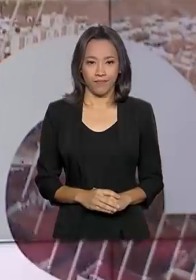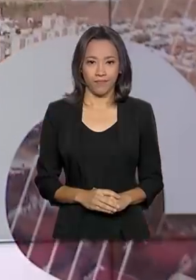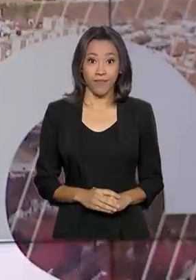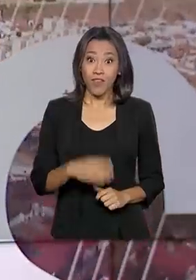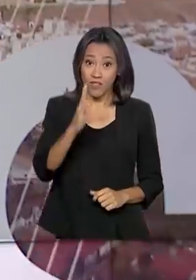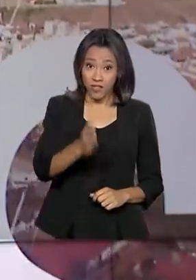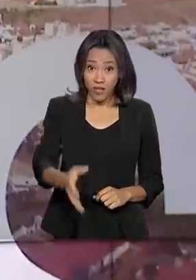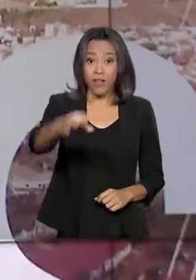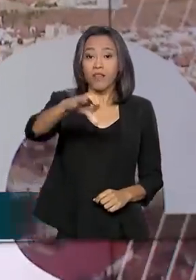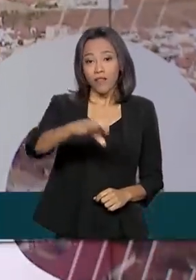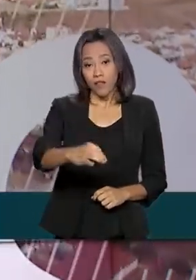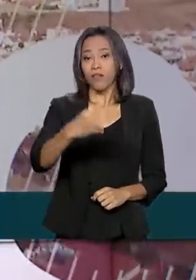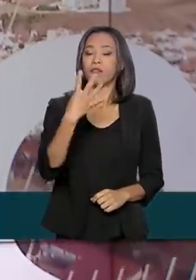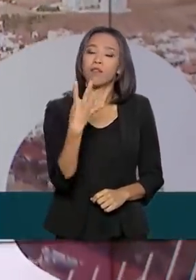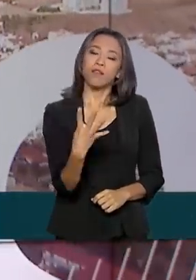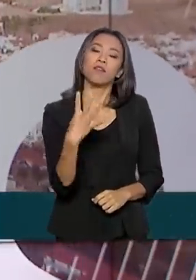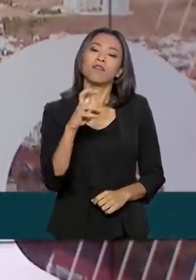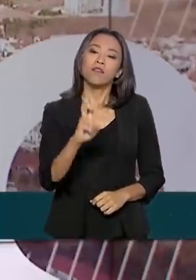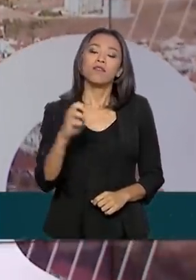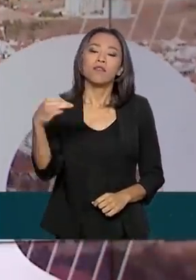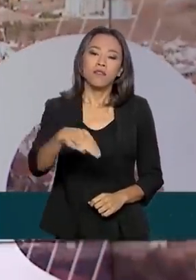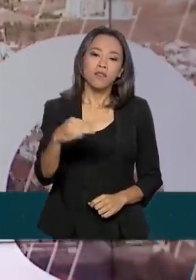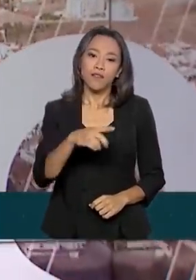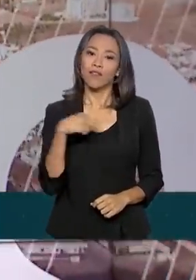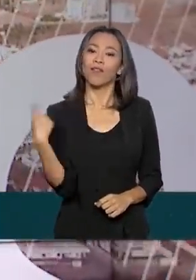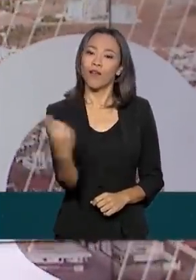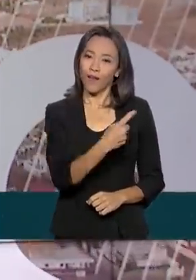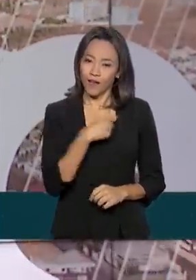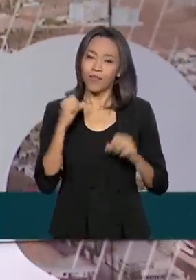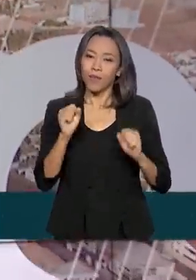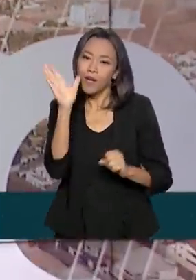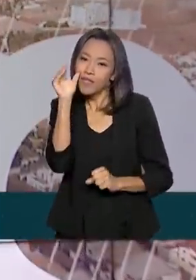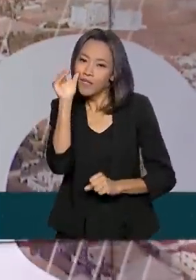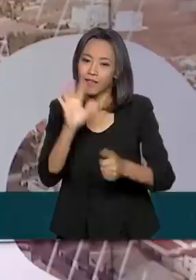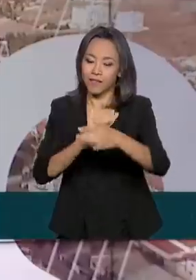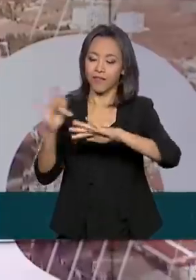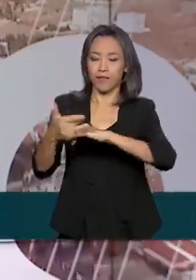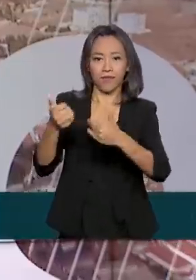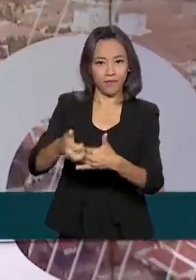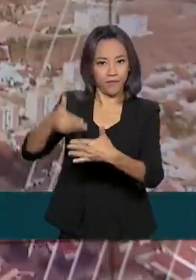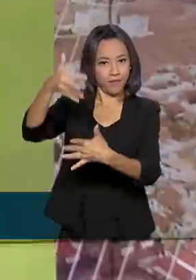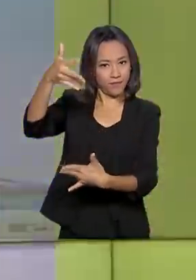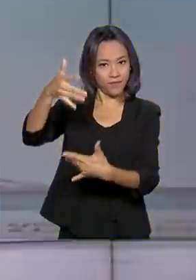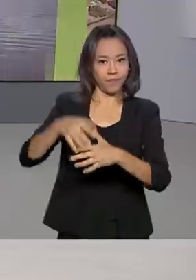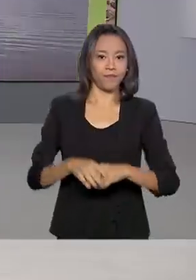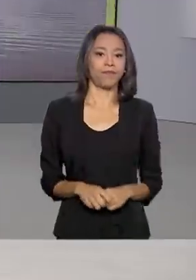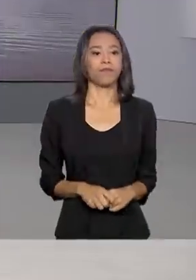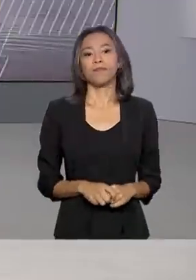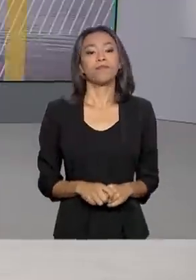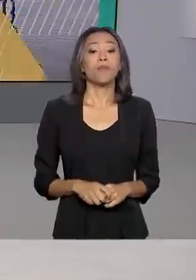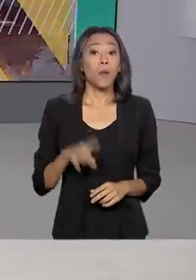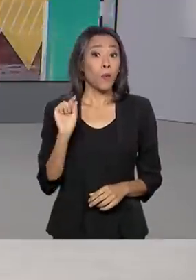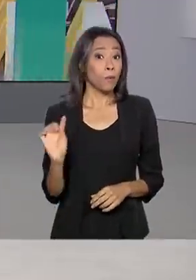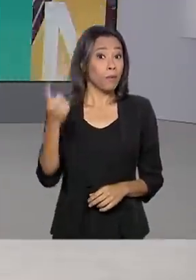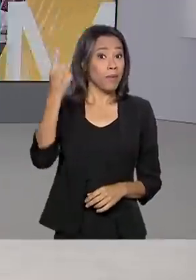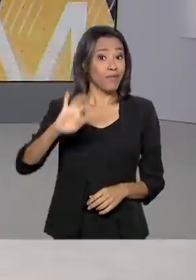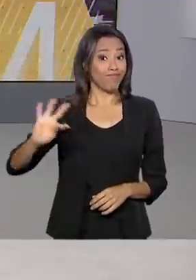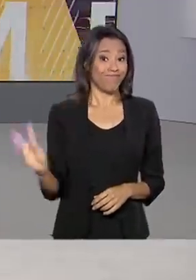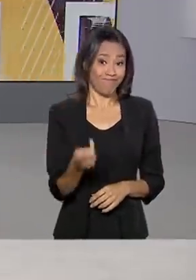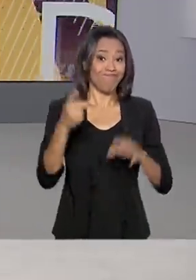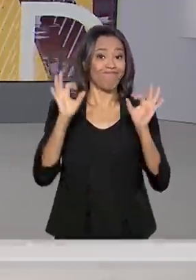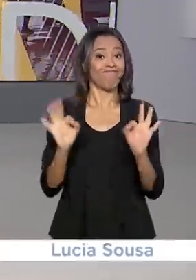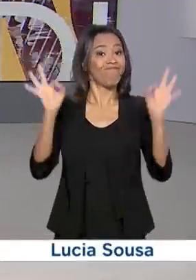São 9 horas e 45 minutos. Estamos ao vivo também pelas nossas redes sociais. Com o primeiro caso